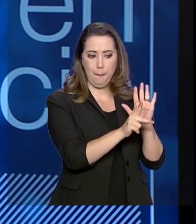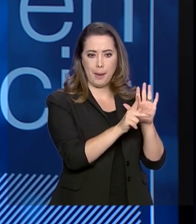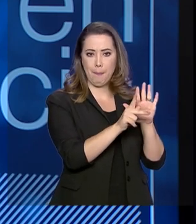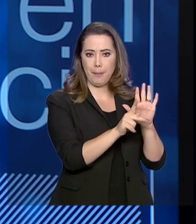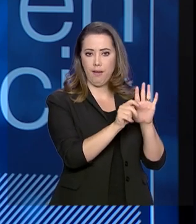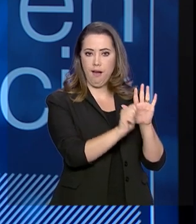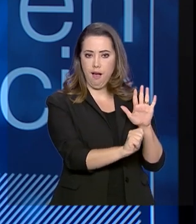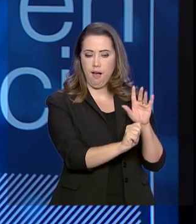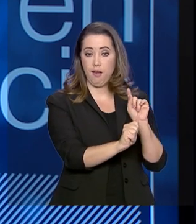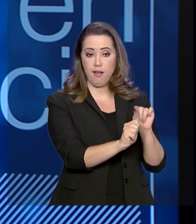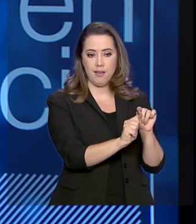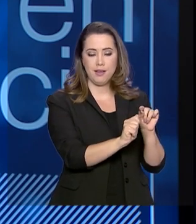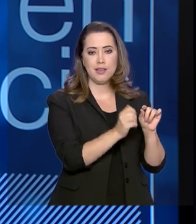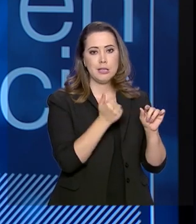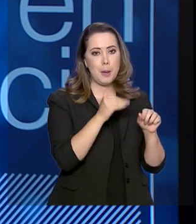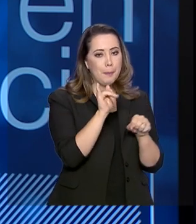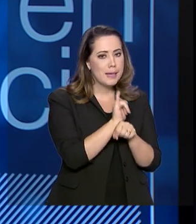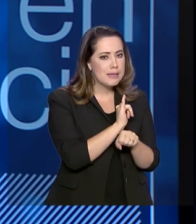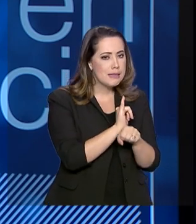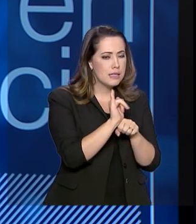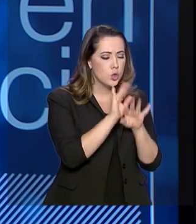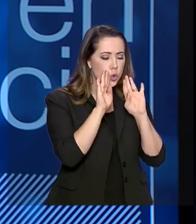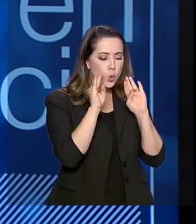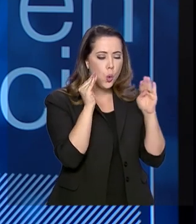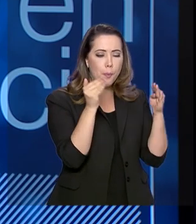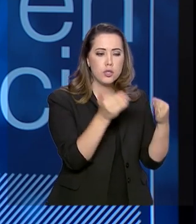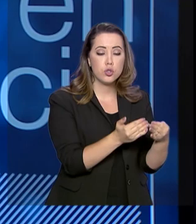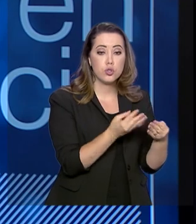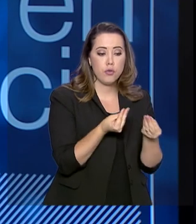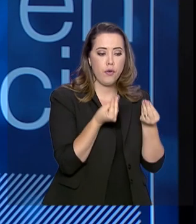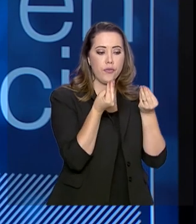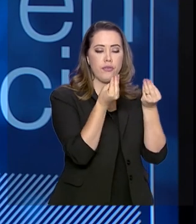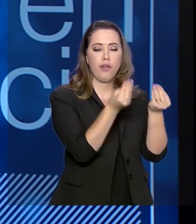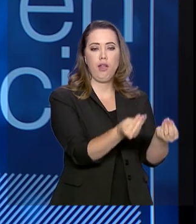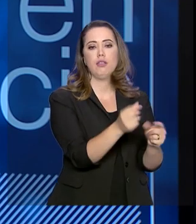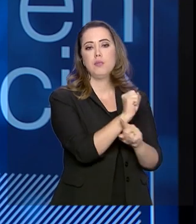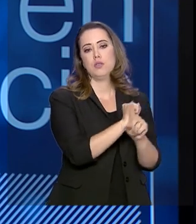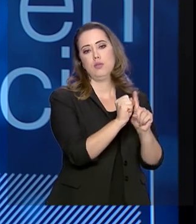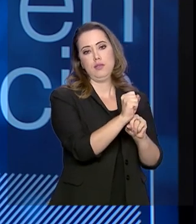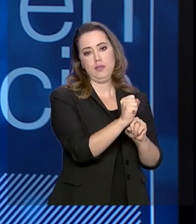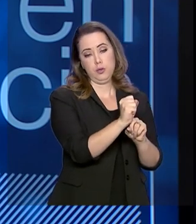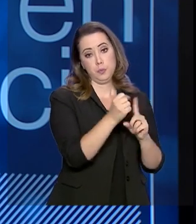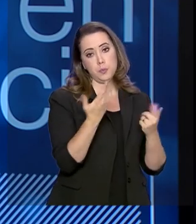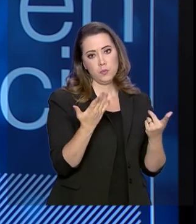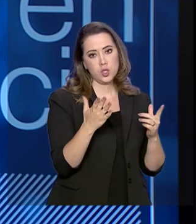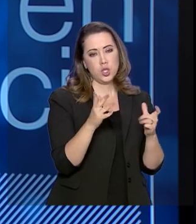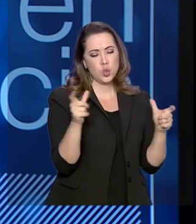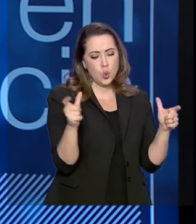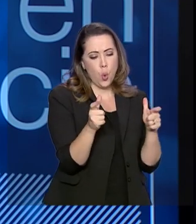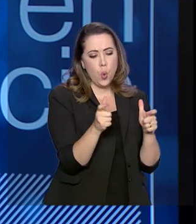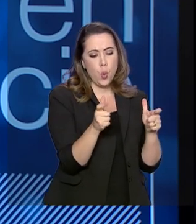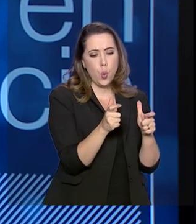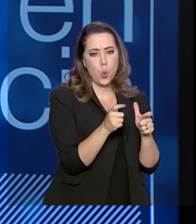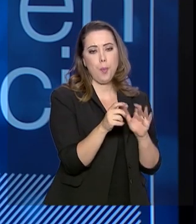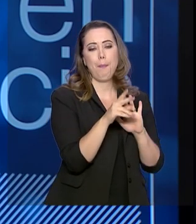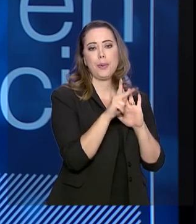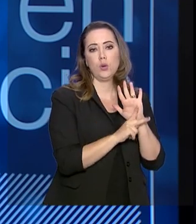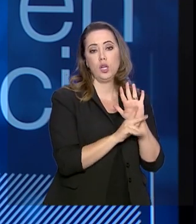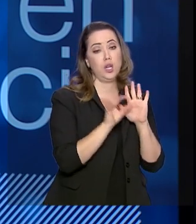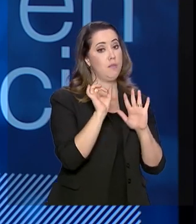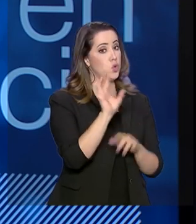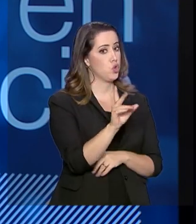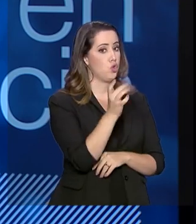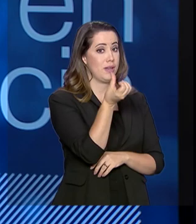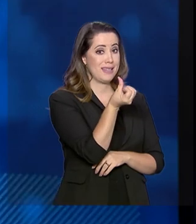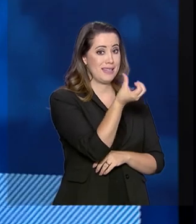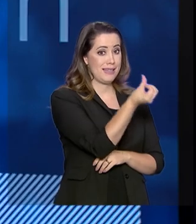ele é um PPA muito mais estratégico, focado em entregas à sociedade. Enxugamos os programas, são apenas 66